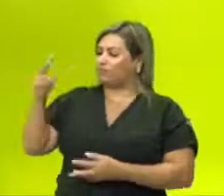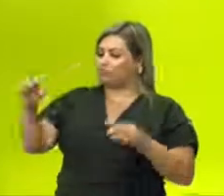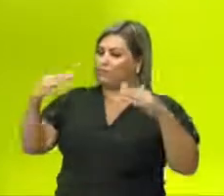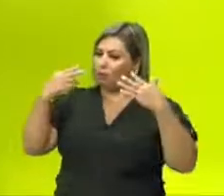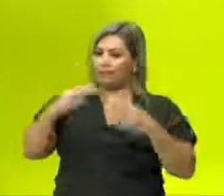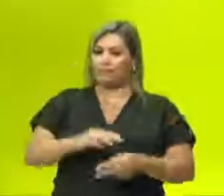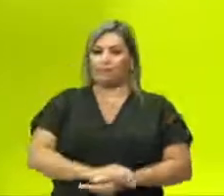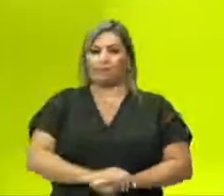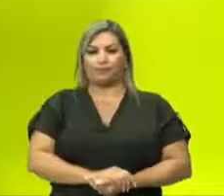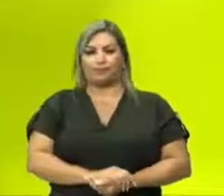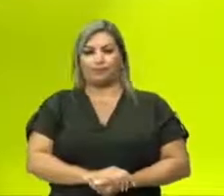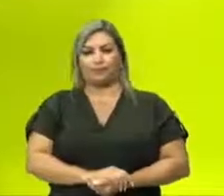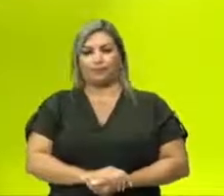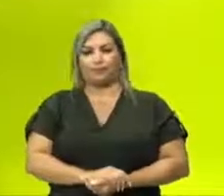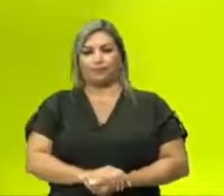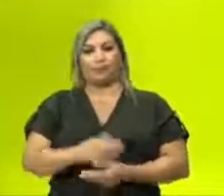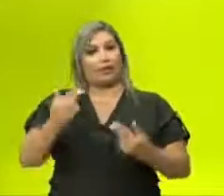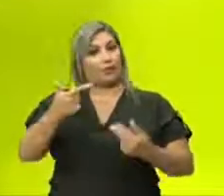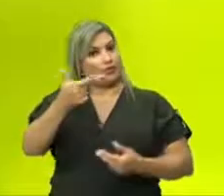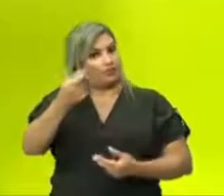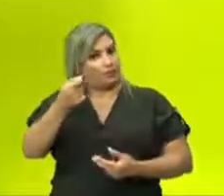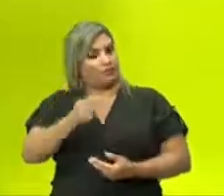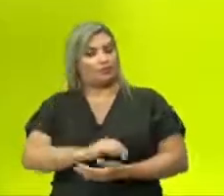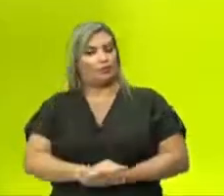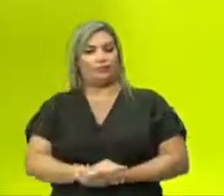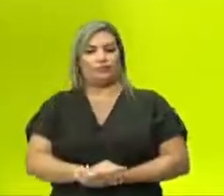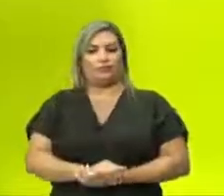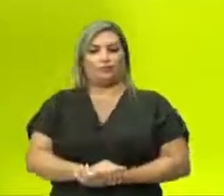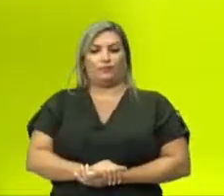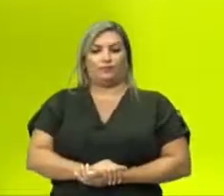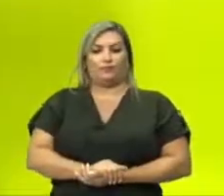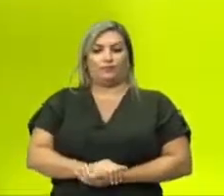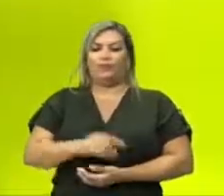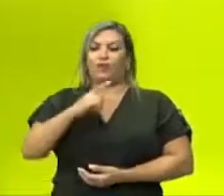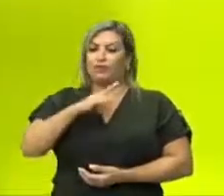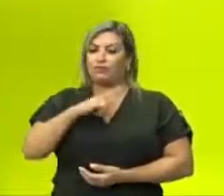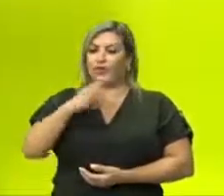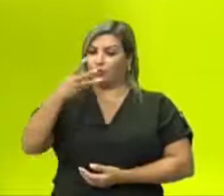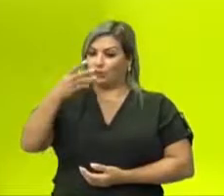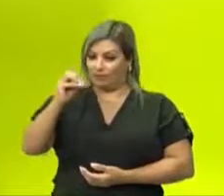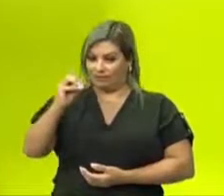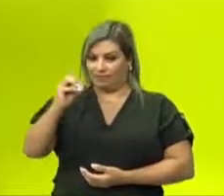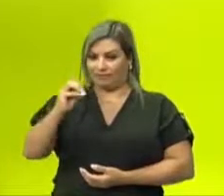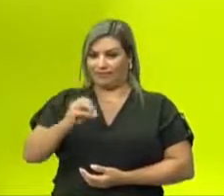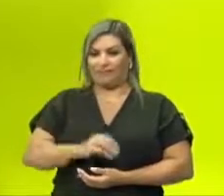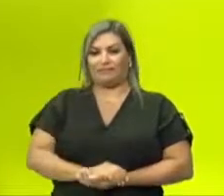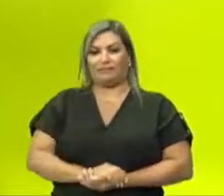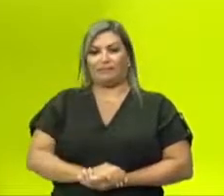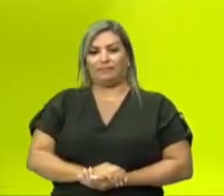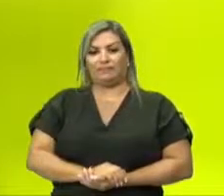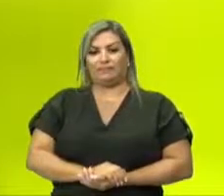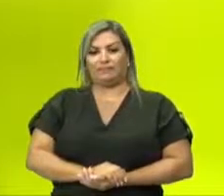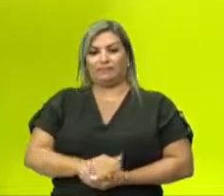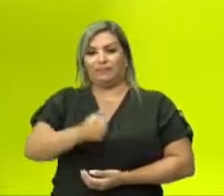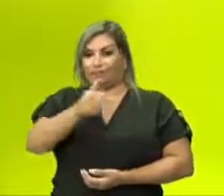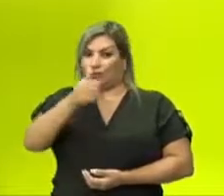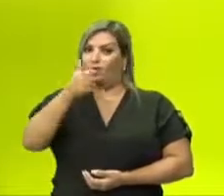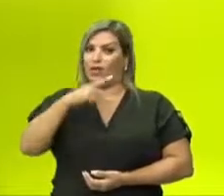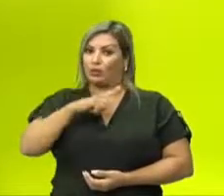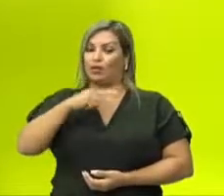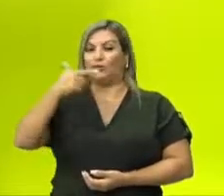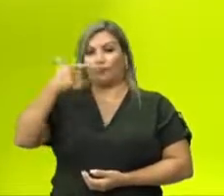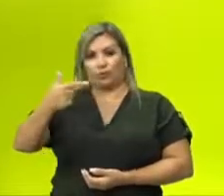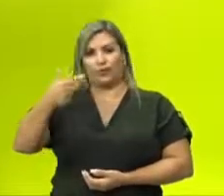comigo. Vamos fazer essa conta. Já tá lá. É igual a 20. Eu tenho 30. Eu tenho 2.